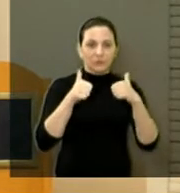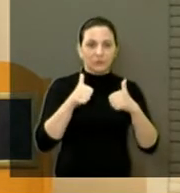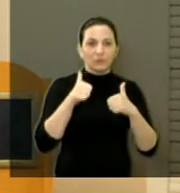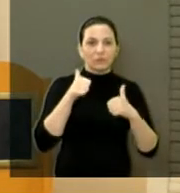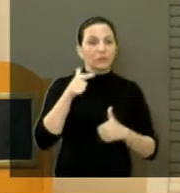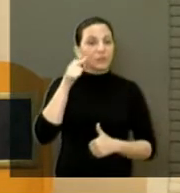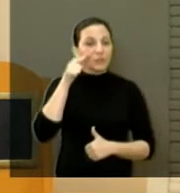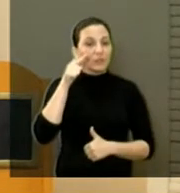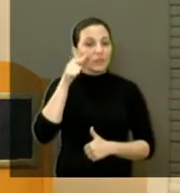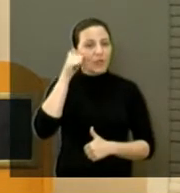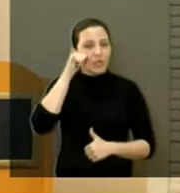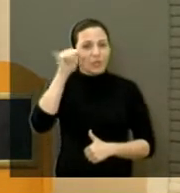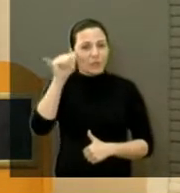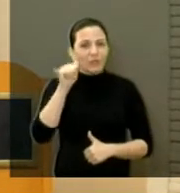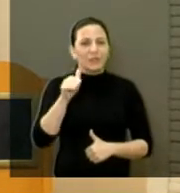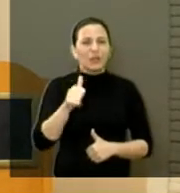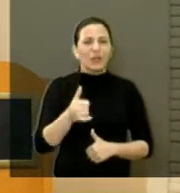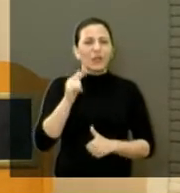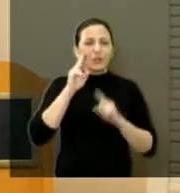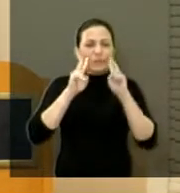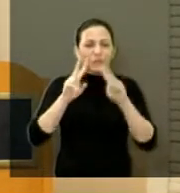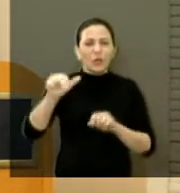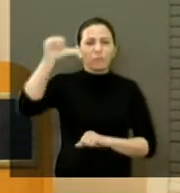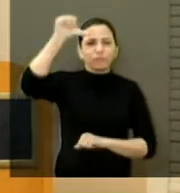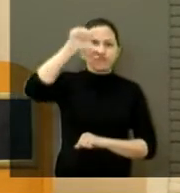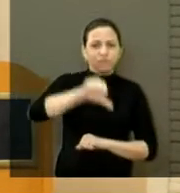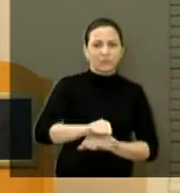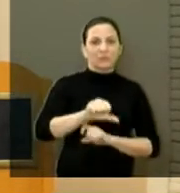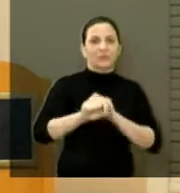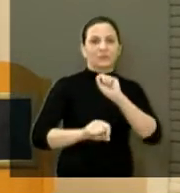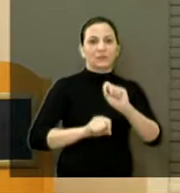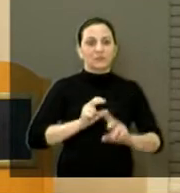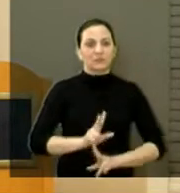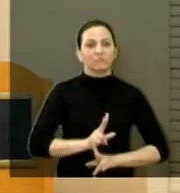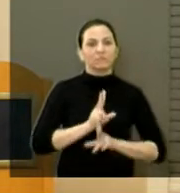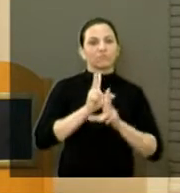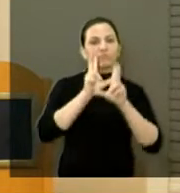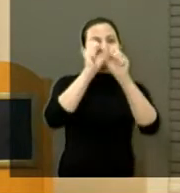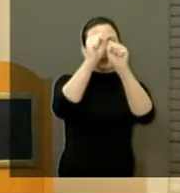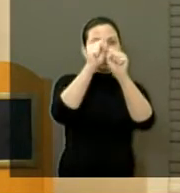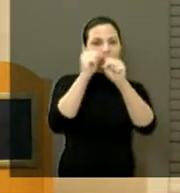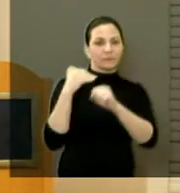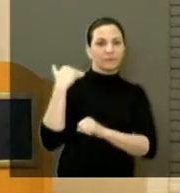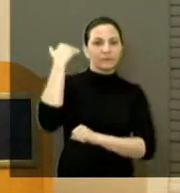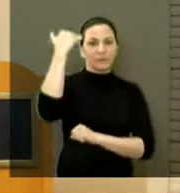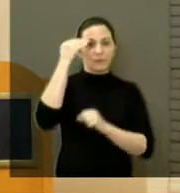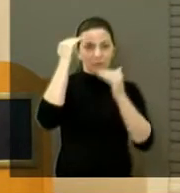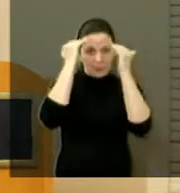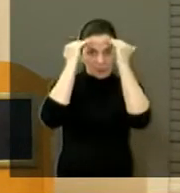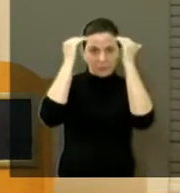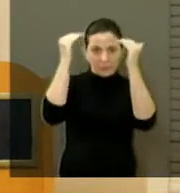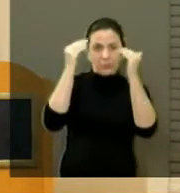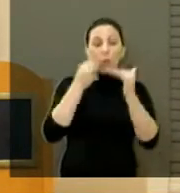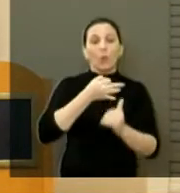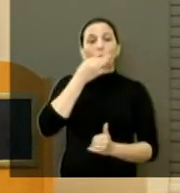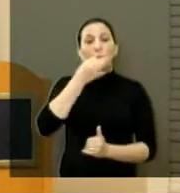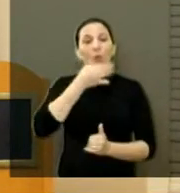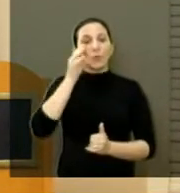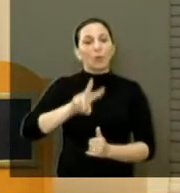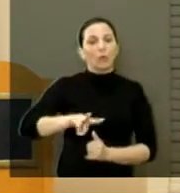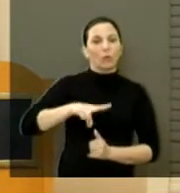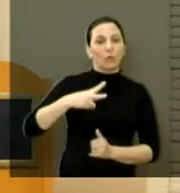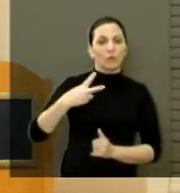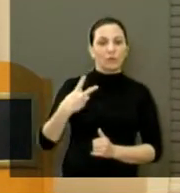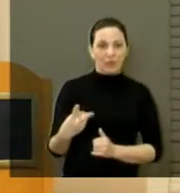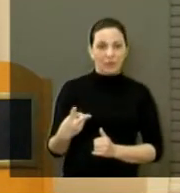iremos combater visões negativas, superar e respeitando, respeitando, sim, as opiniões contrárias.